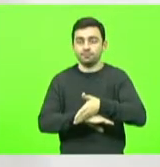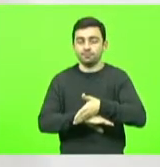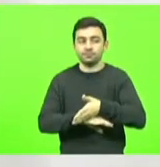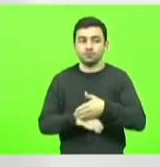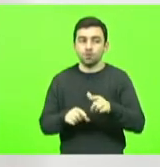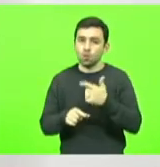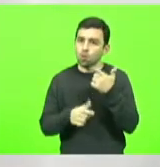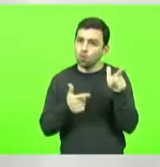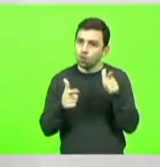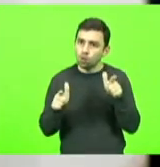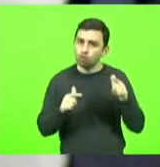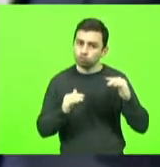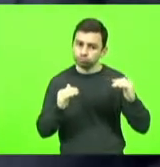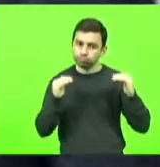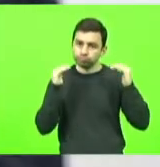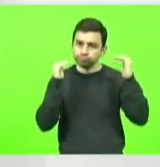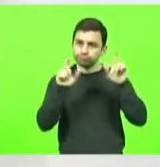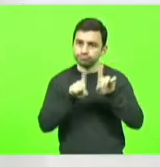autoridades.